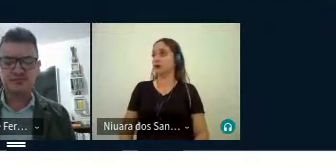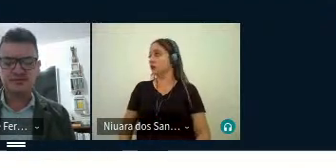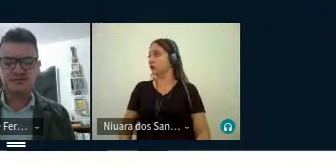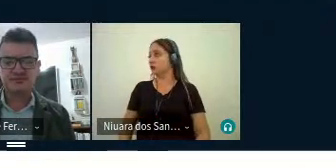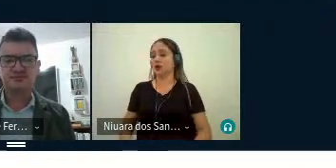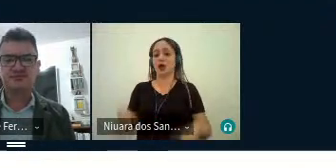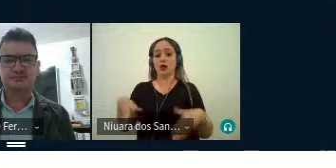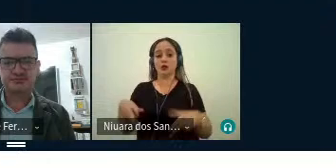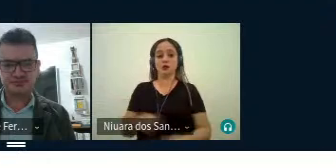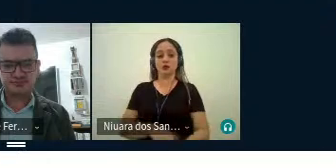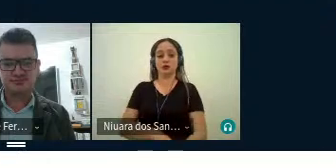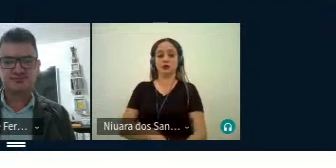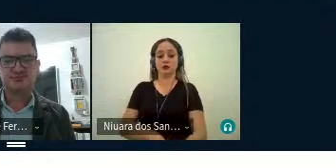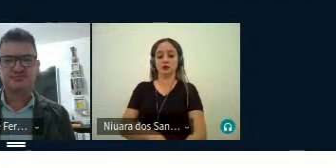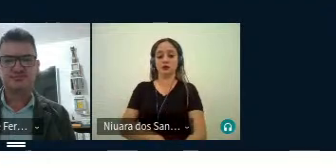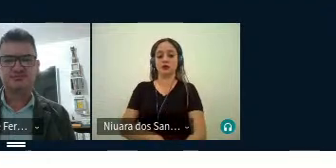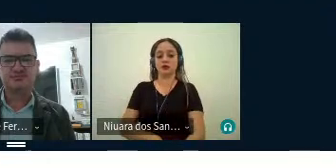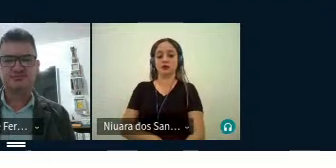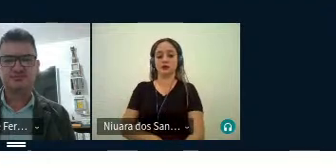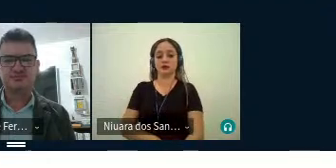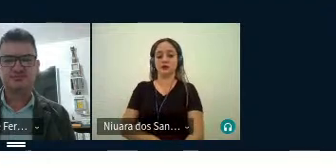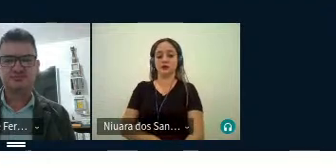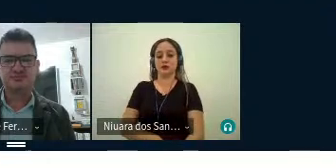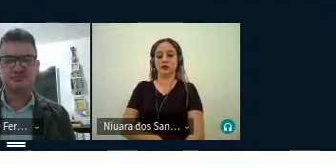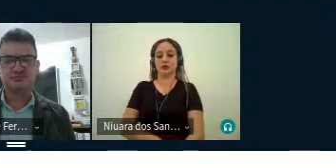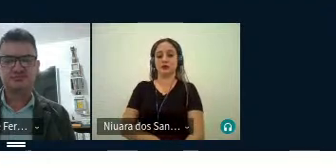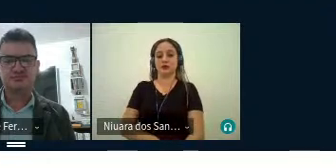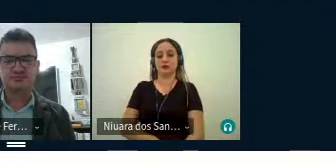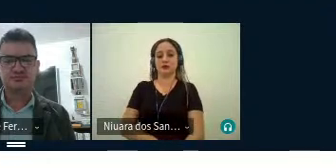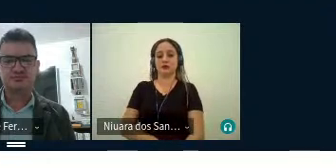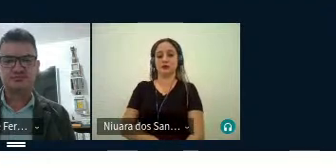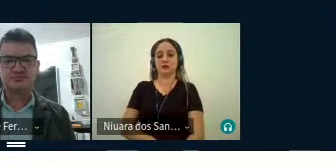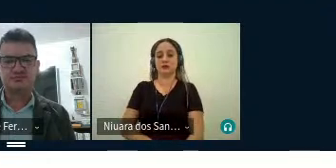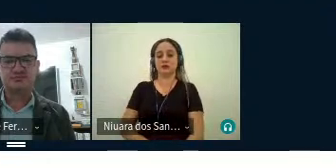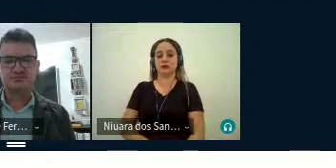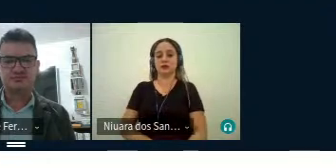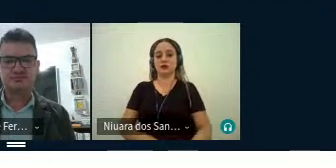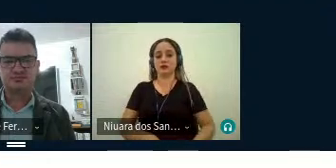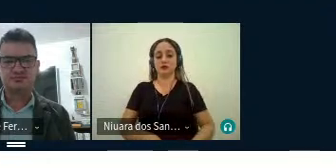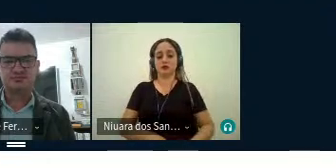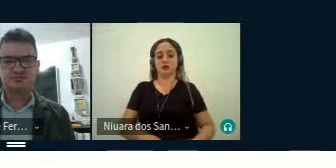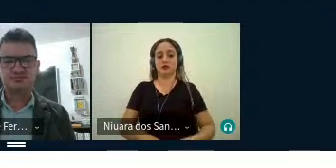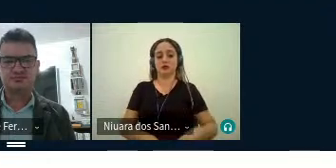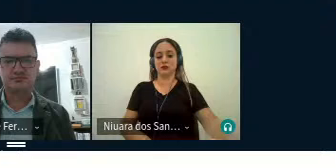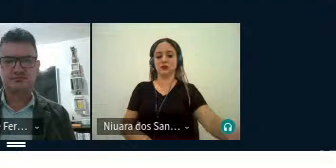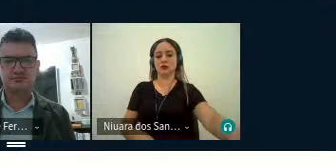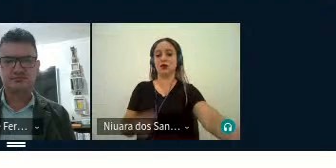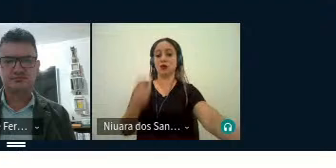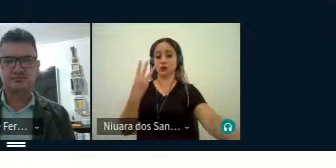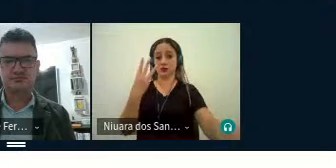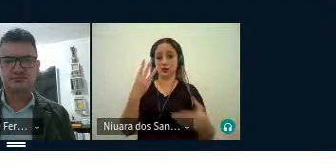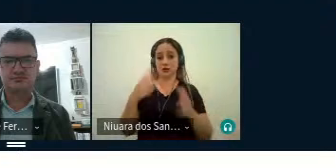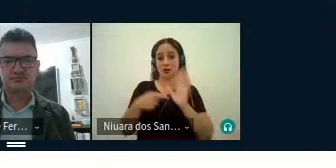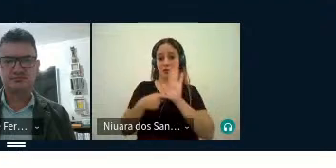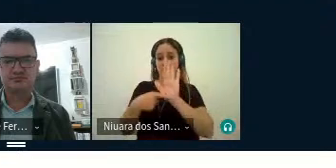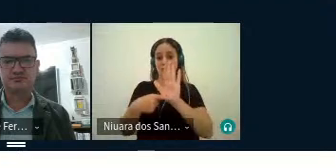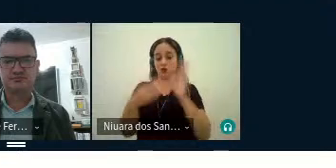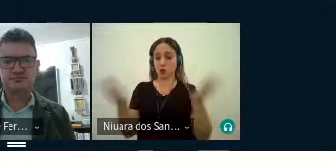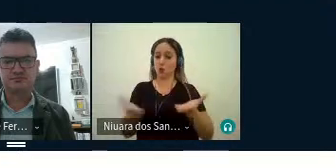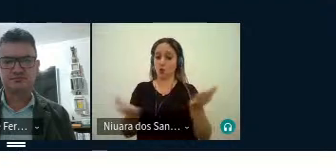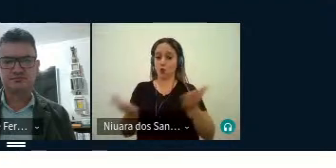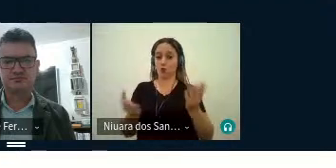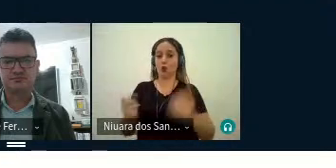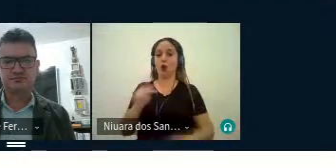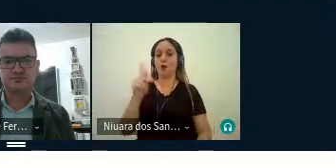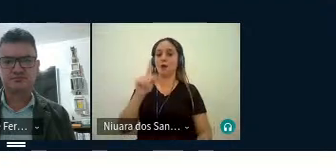um excelente evento. E hoje nós vamos ter três apresentações aqui, do